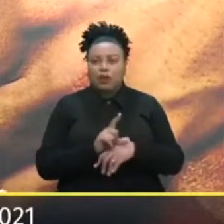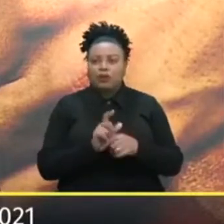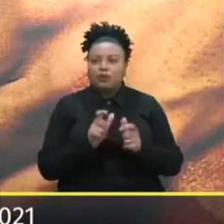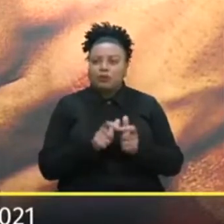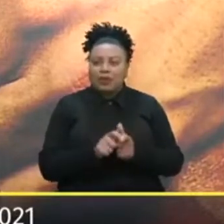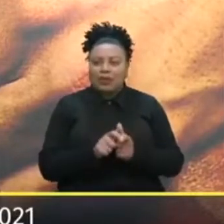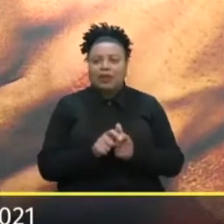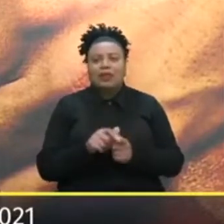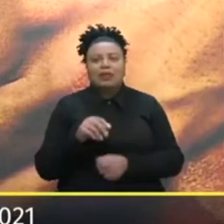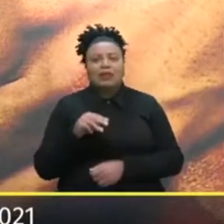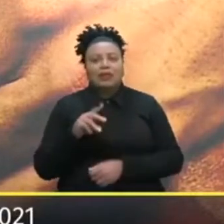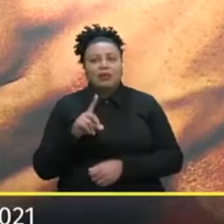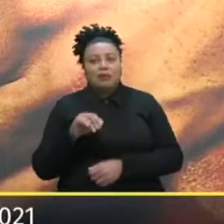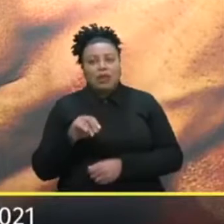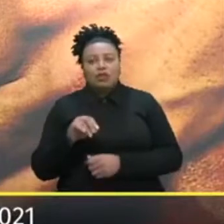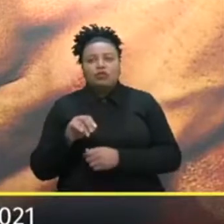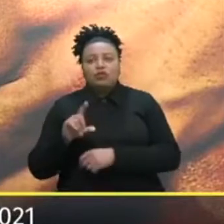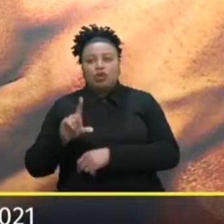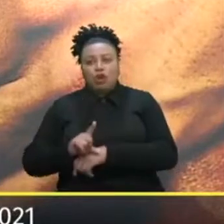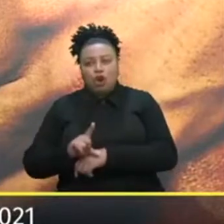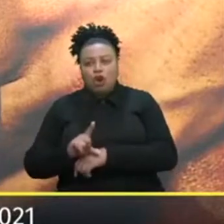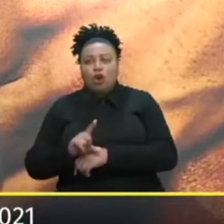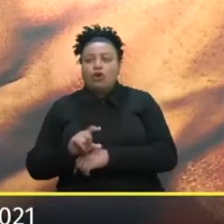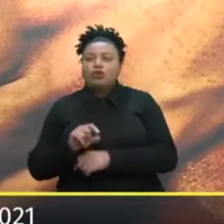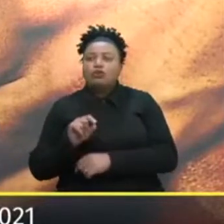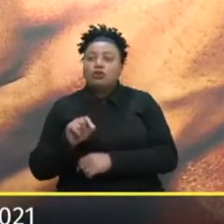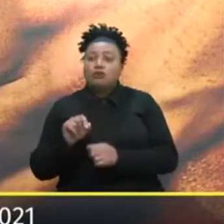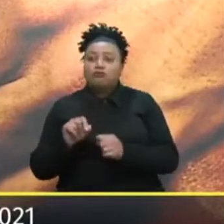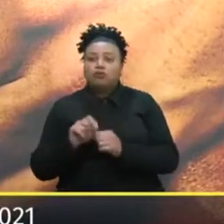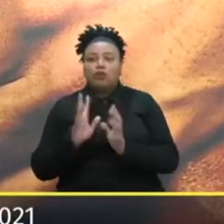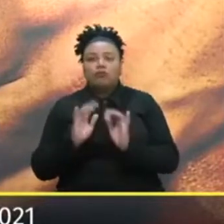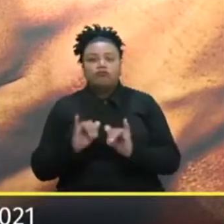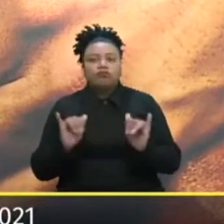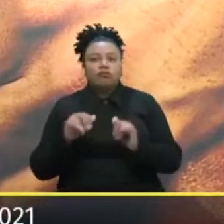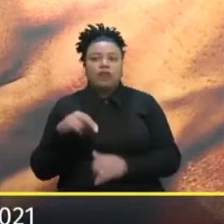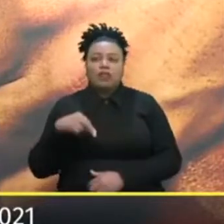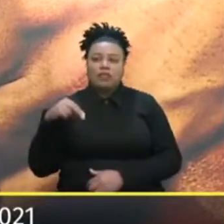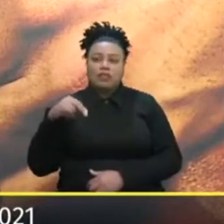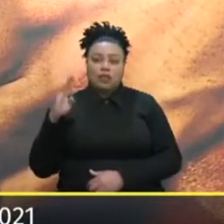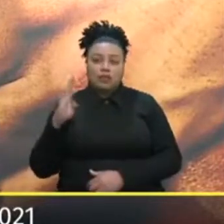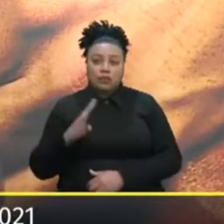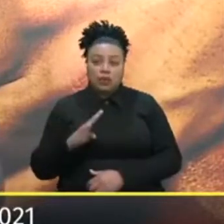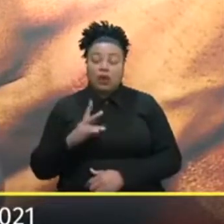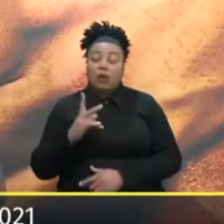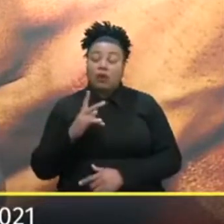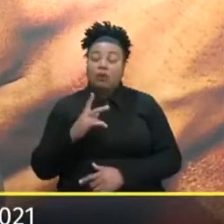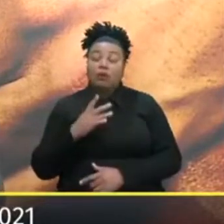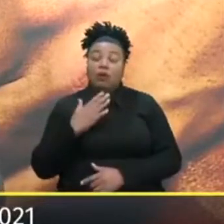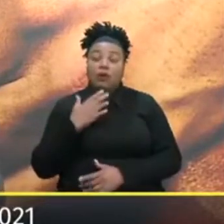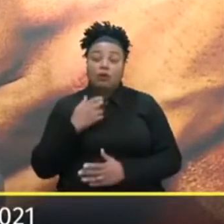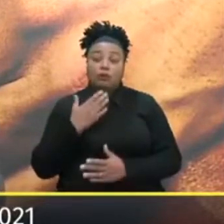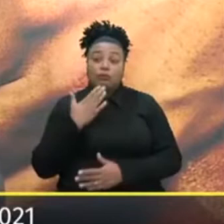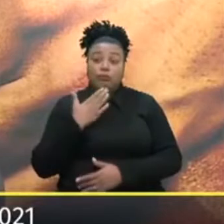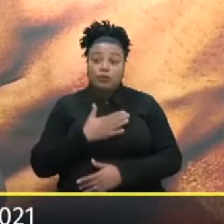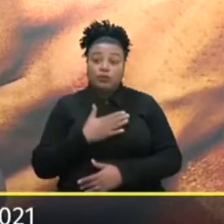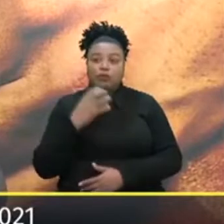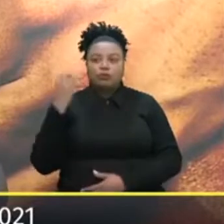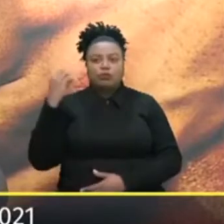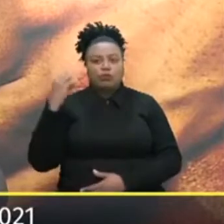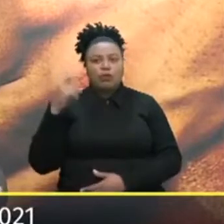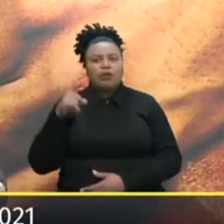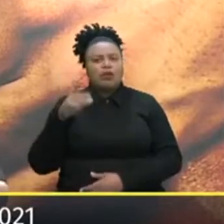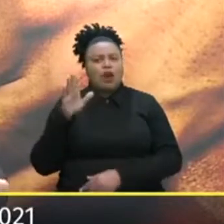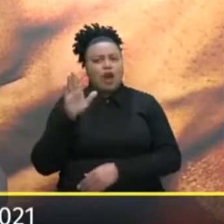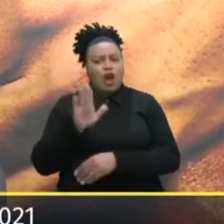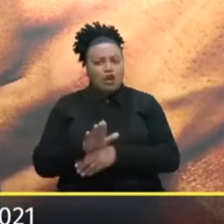o médio Varejista Que acabou sendo Até levado A nível nacional O nosso Nosso pleito Aqui de Porto Alegre Então isso